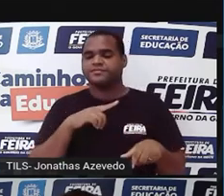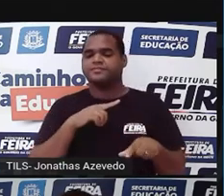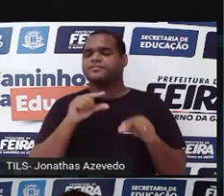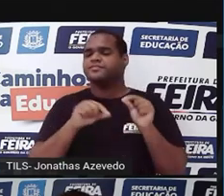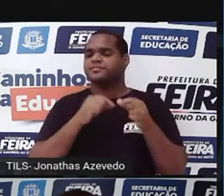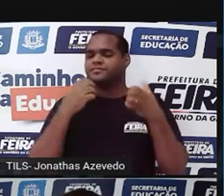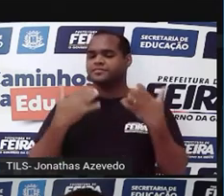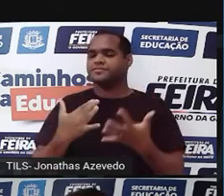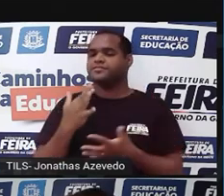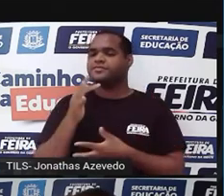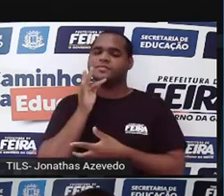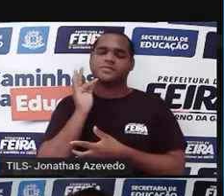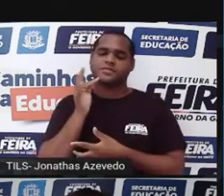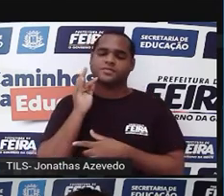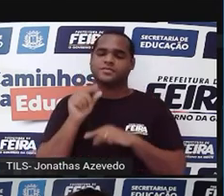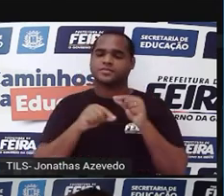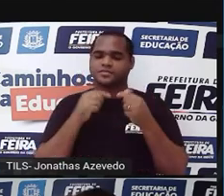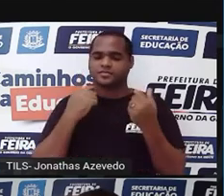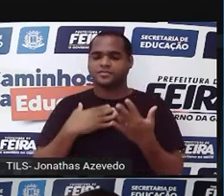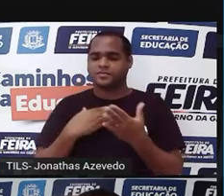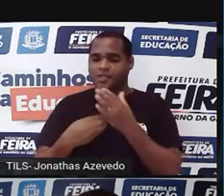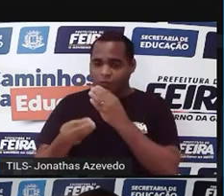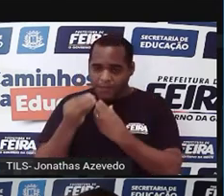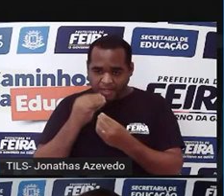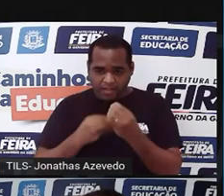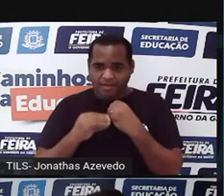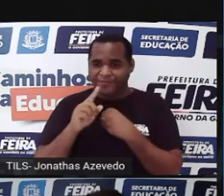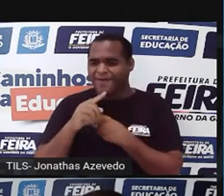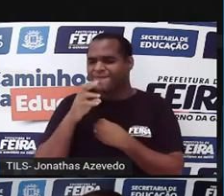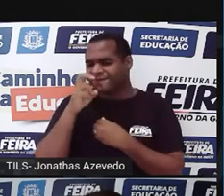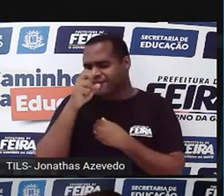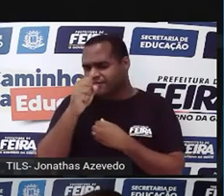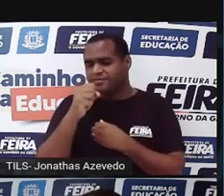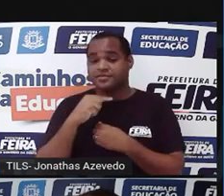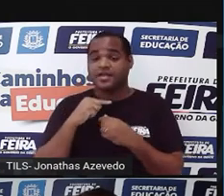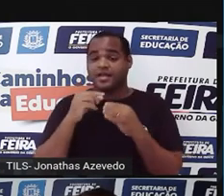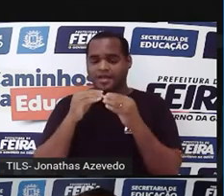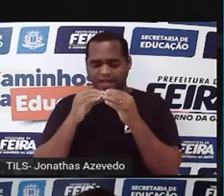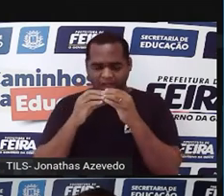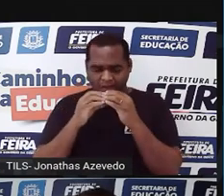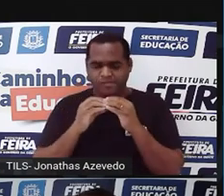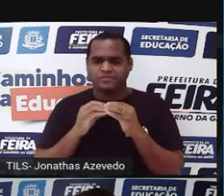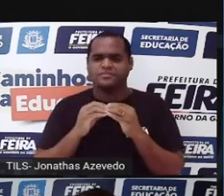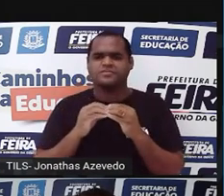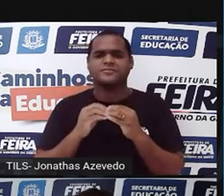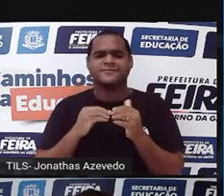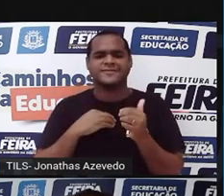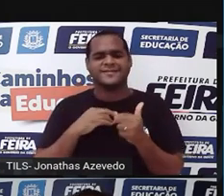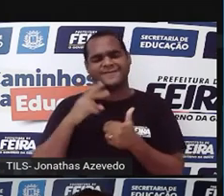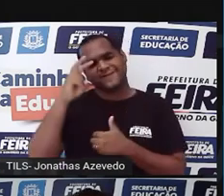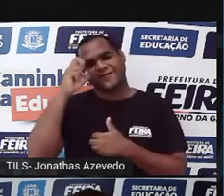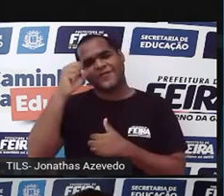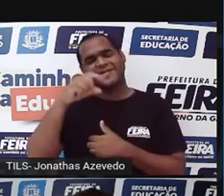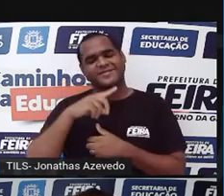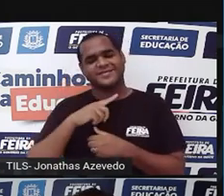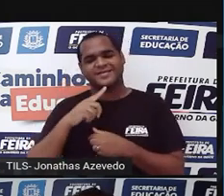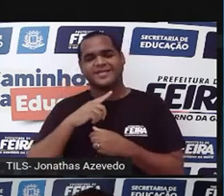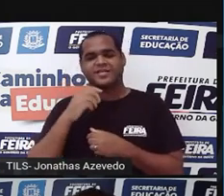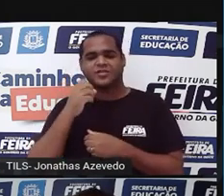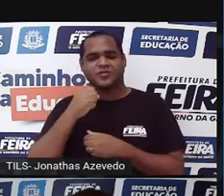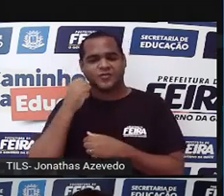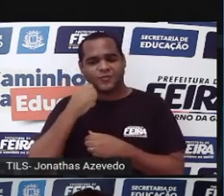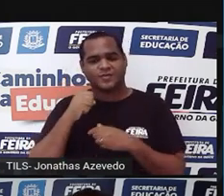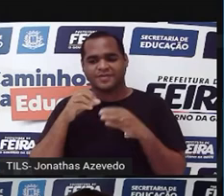não é uma fruta, porque a gente não vai comer, ela não tem a parte suculenta. A gente até come, mas a gente não tem aquela parte suculenta, né? Do